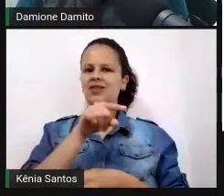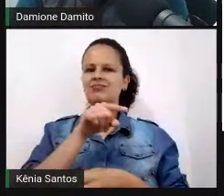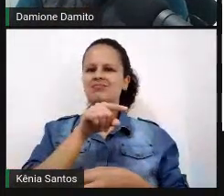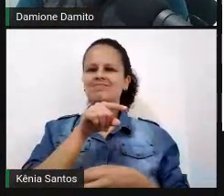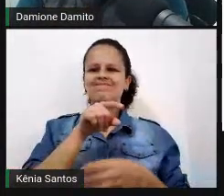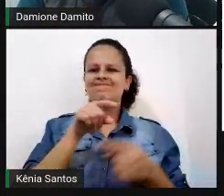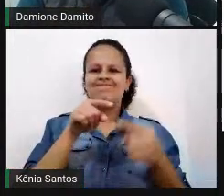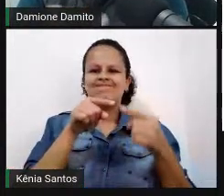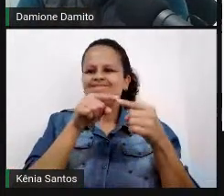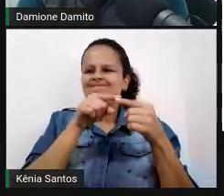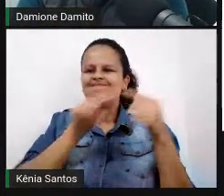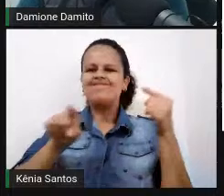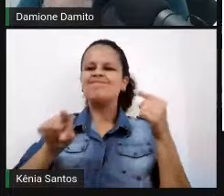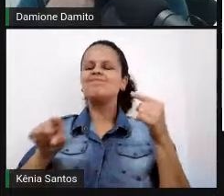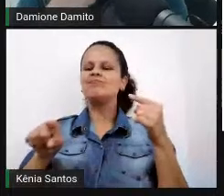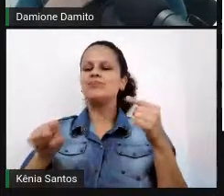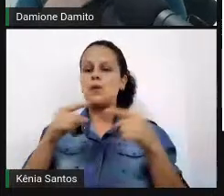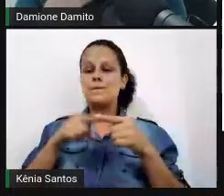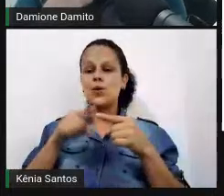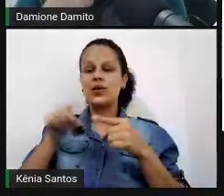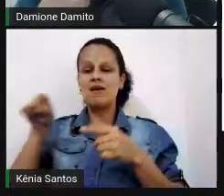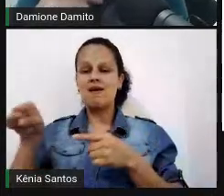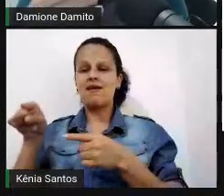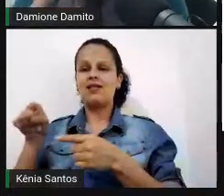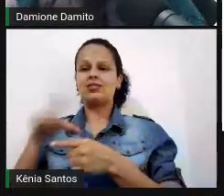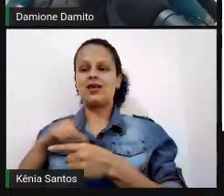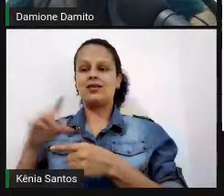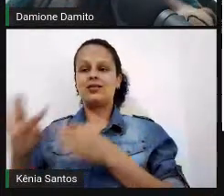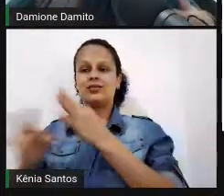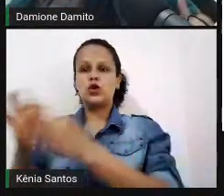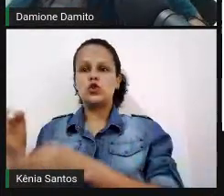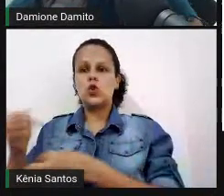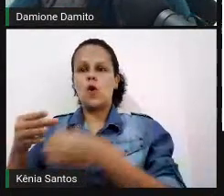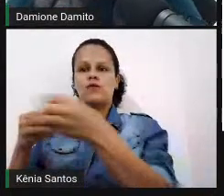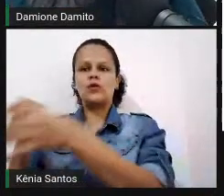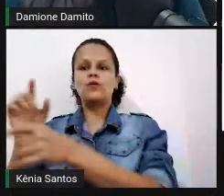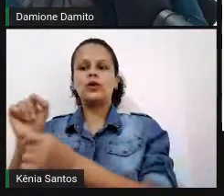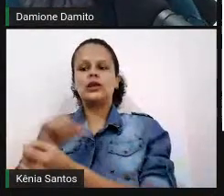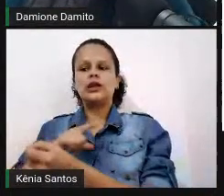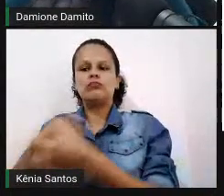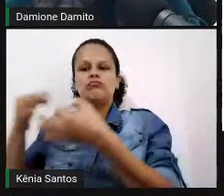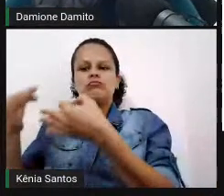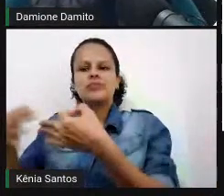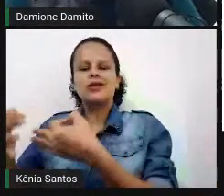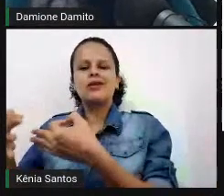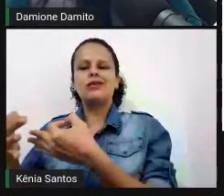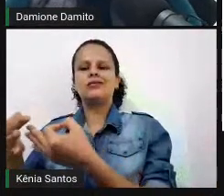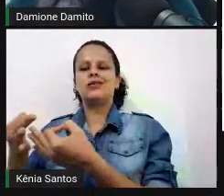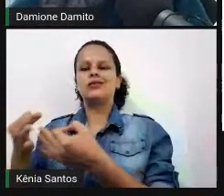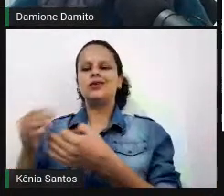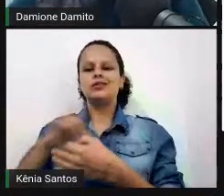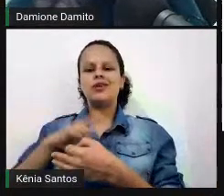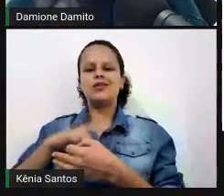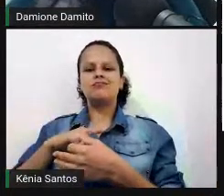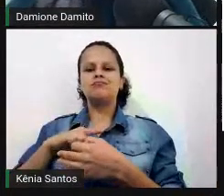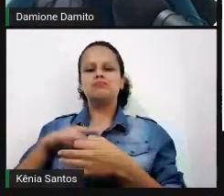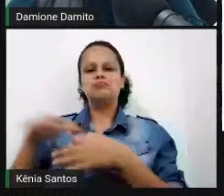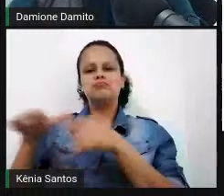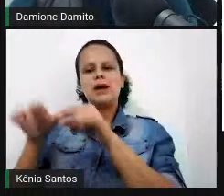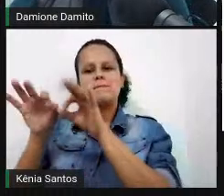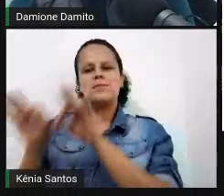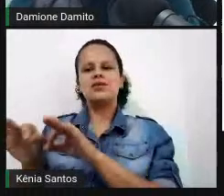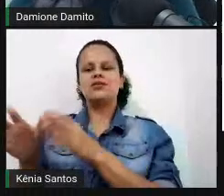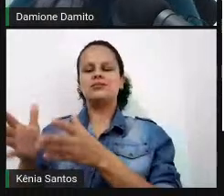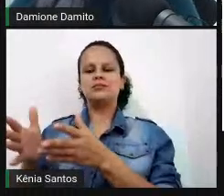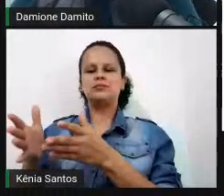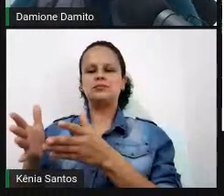invasivas, que são mais assertivas. E justamente a discussão que a gente está fazendo e que a gente faz nesse curso,